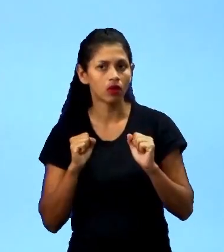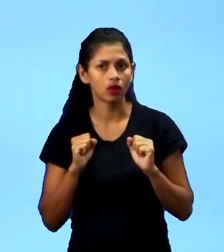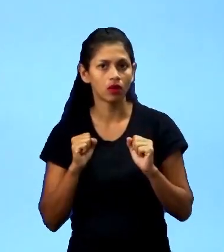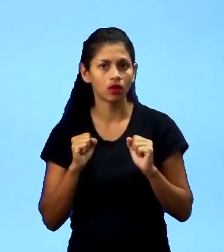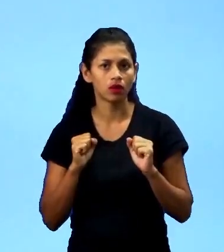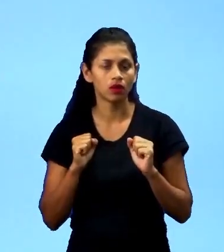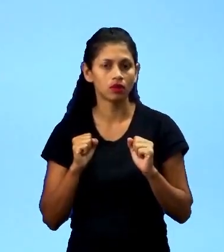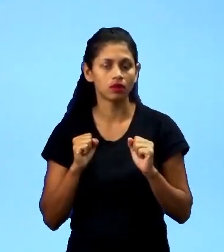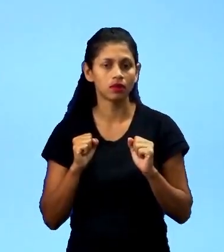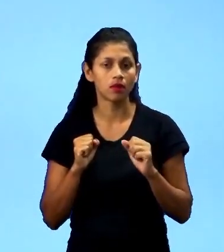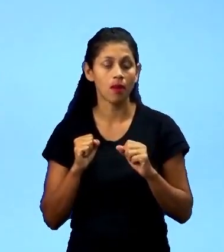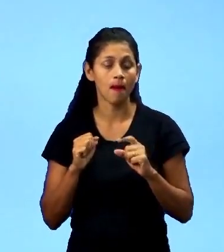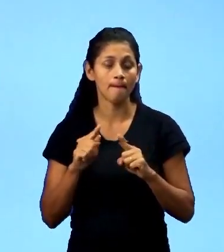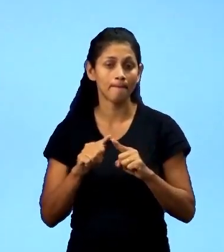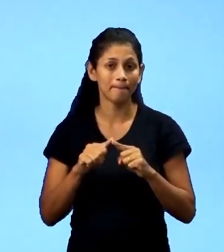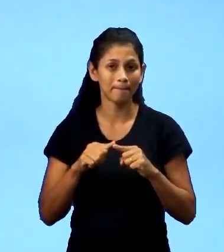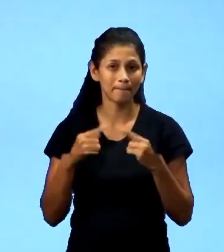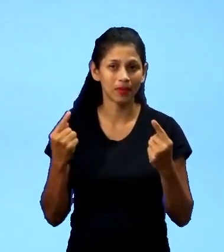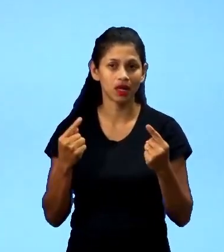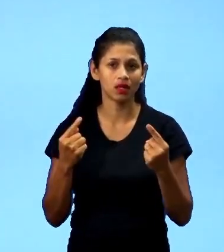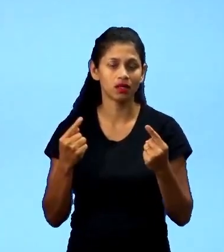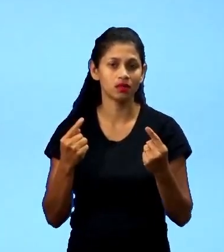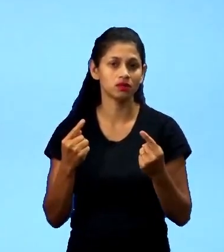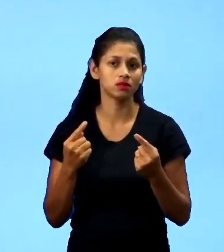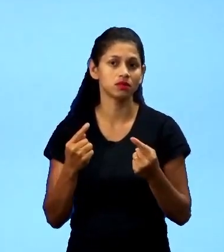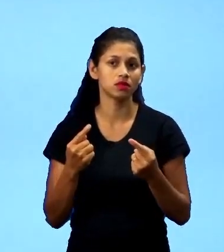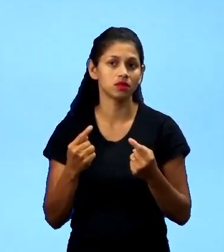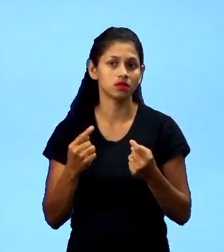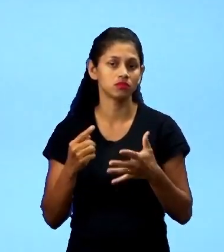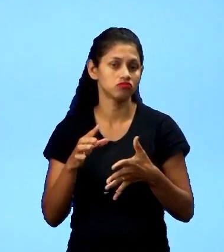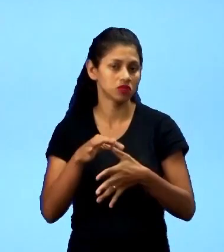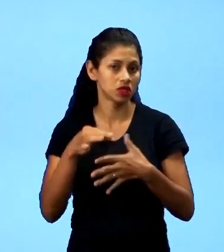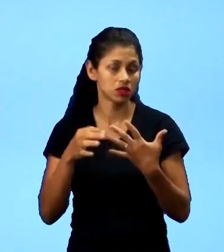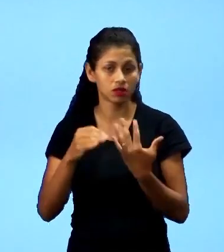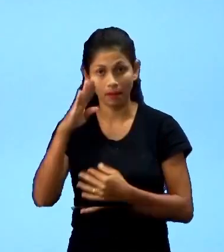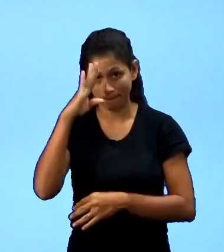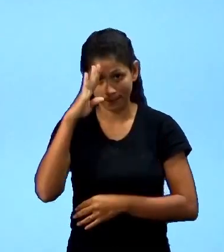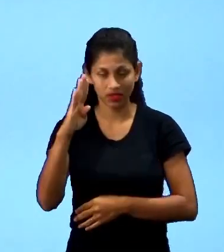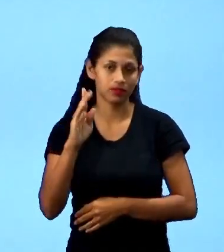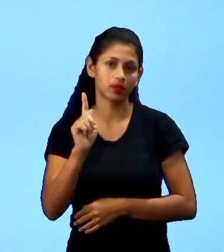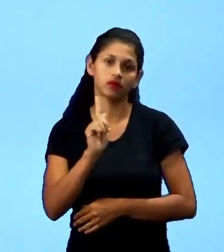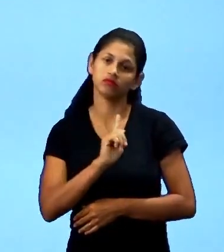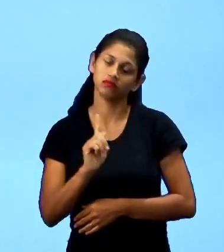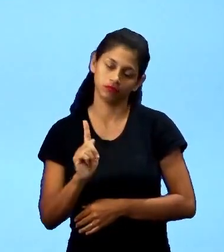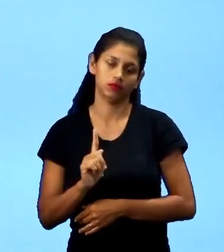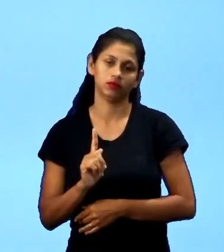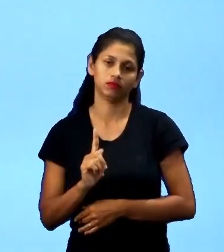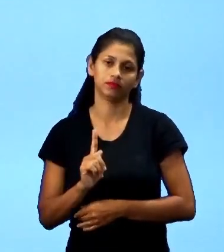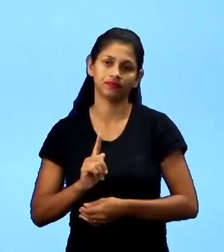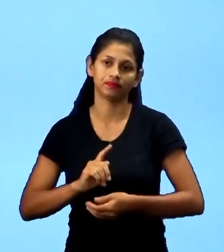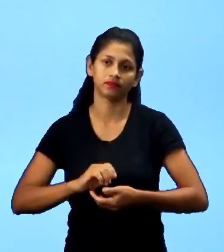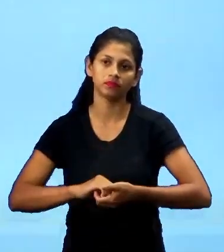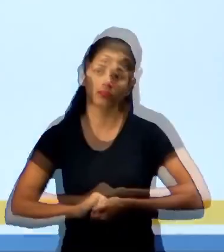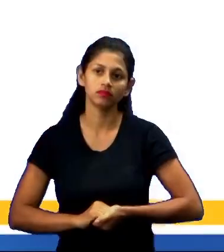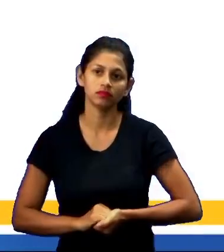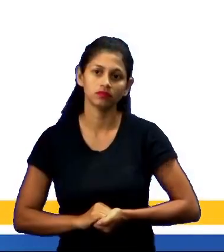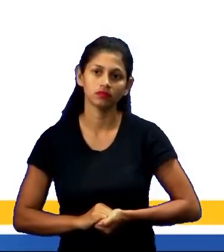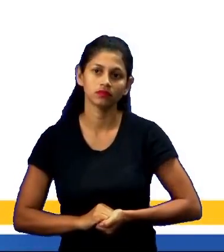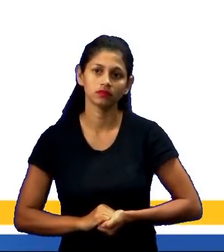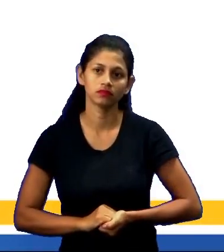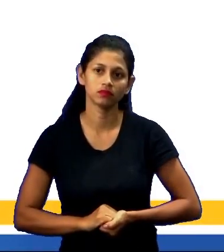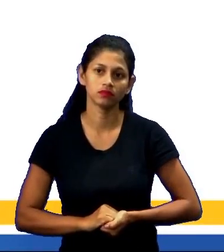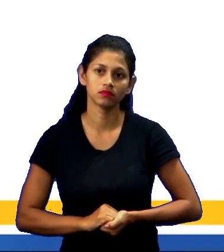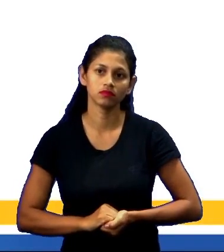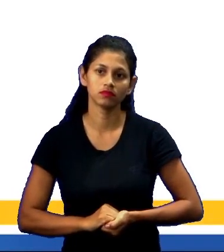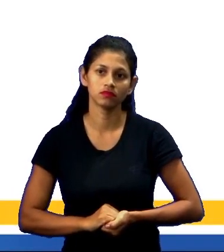pano de fundo, mas não é efetivamente aquilo que vai determinar e caracterizar uma modalidade esportiva. Vamos